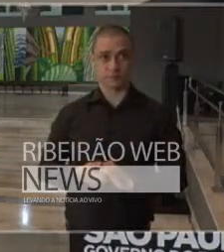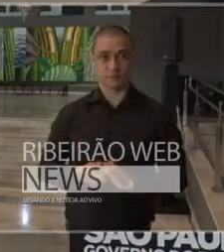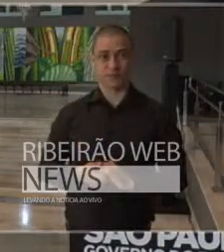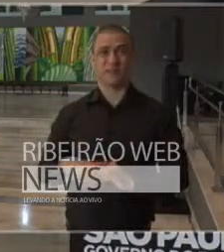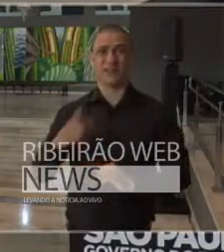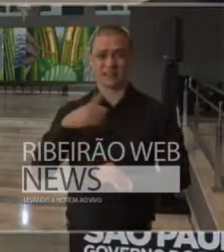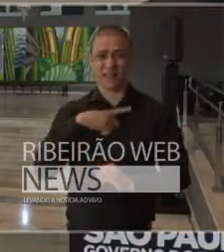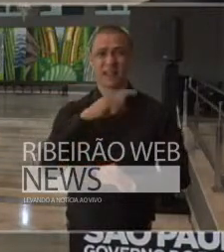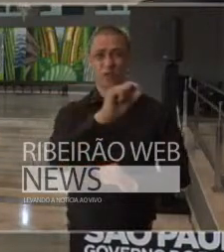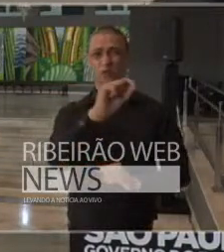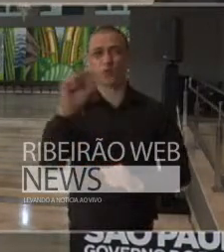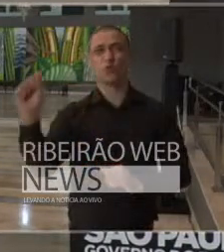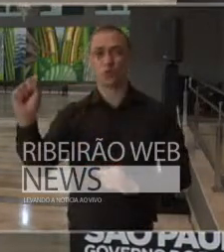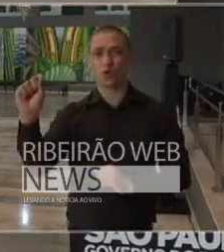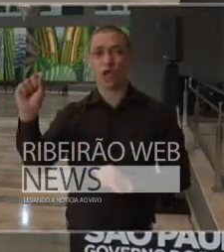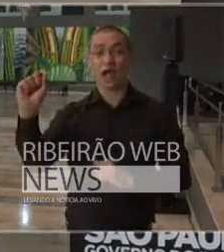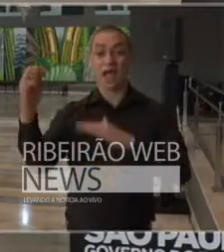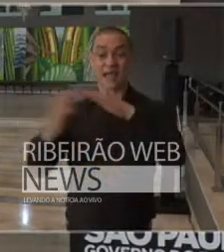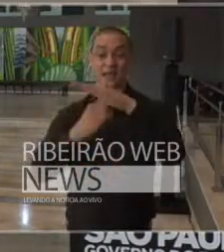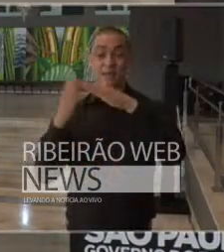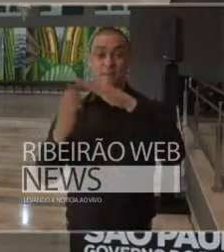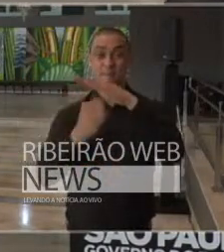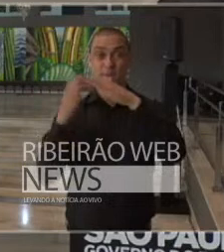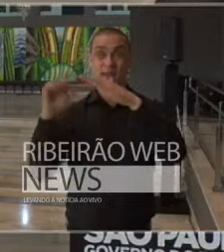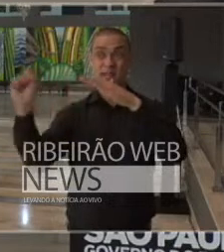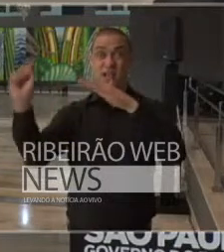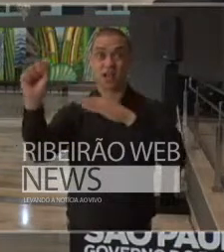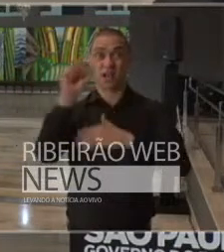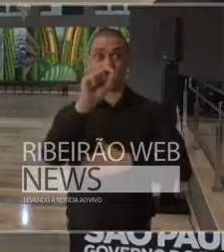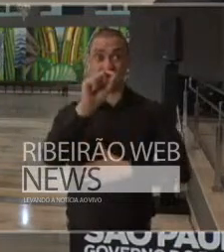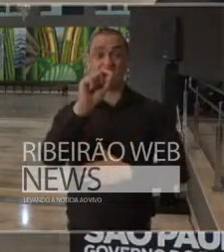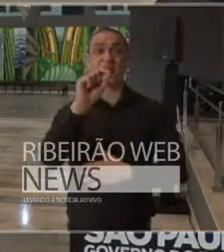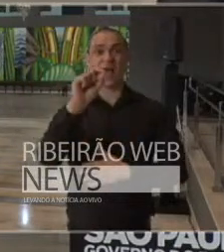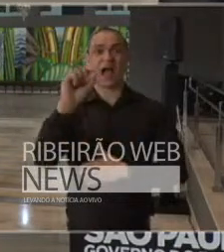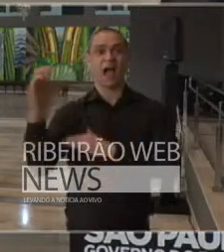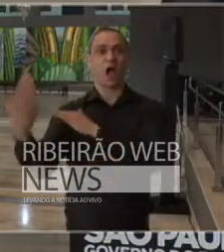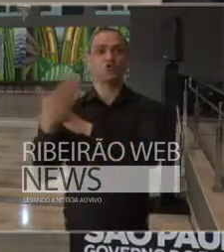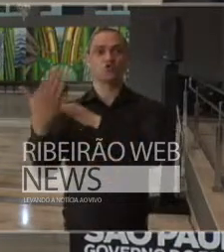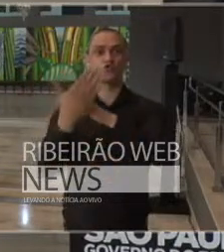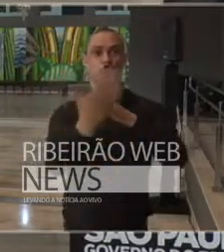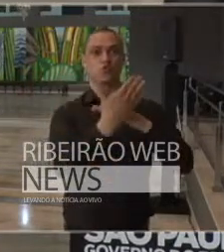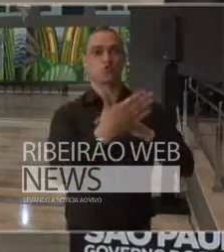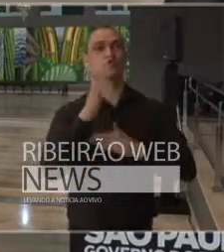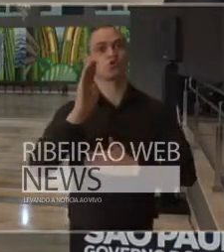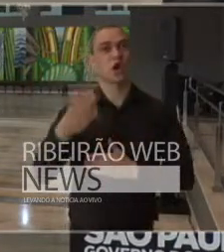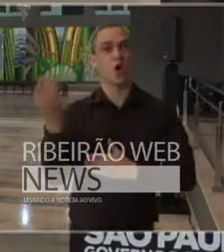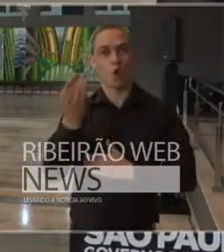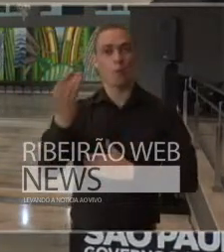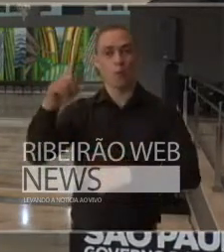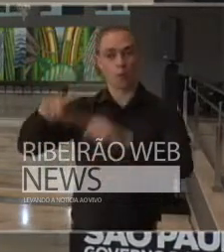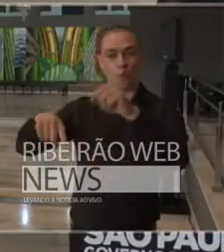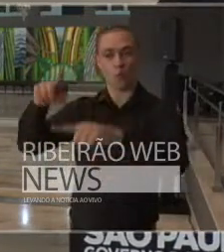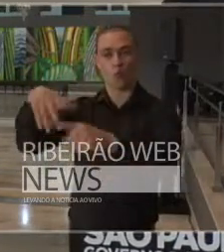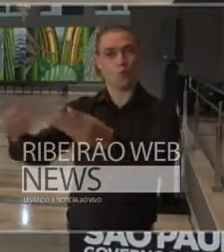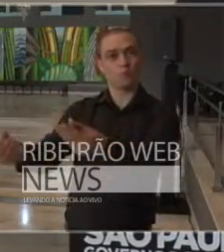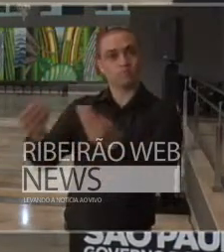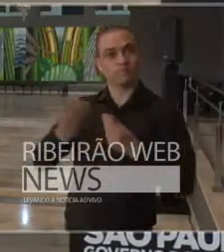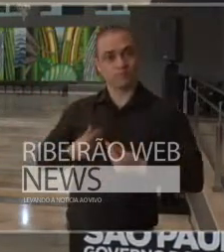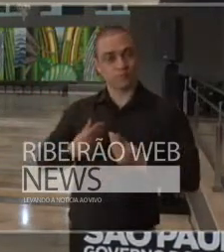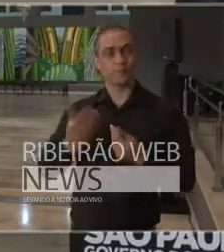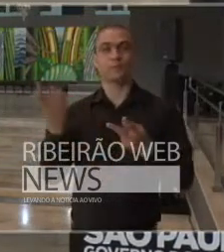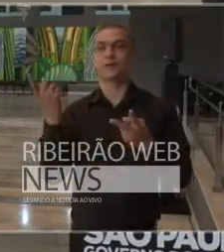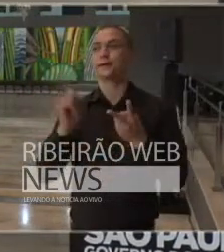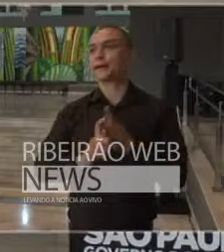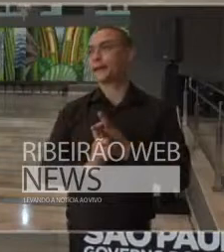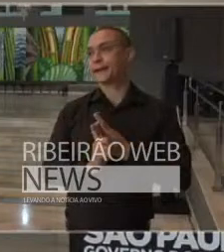Muitas empresas nos ajudaram através de suprimentos, através